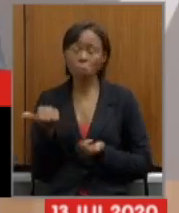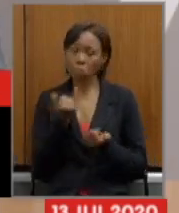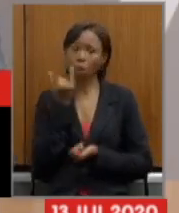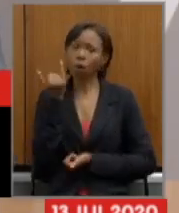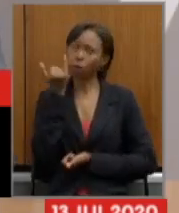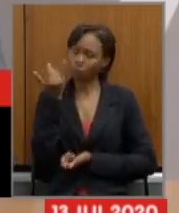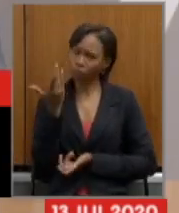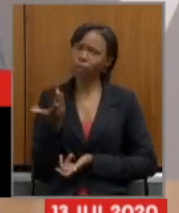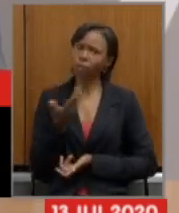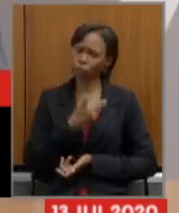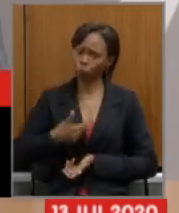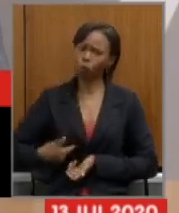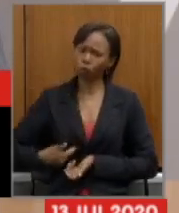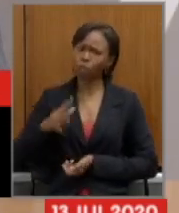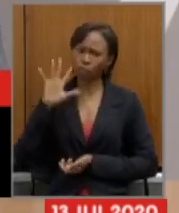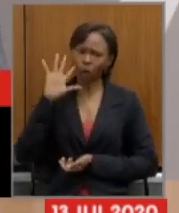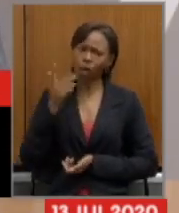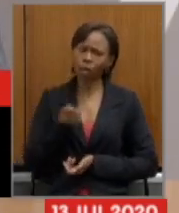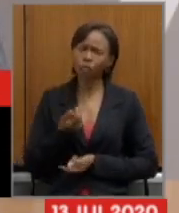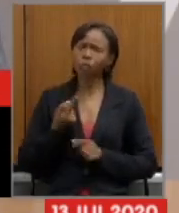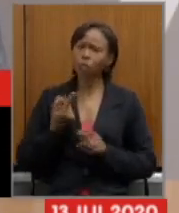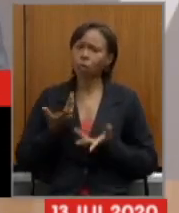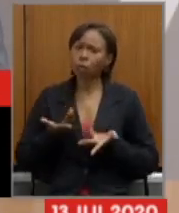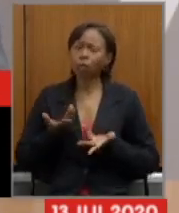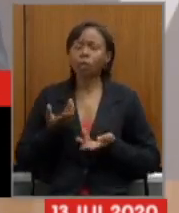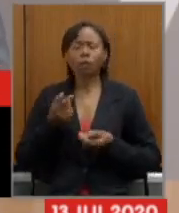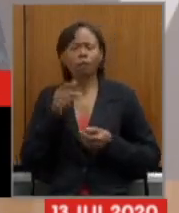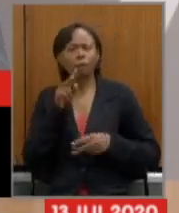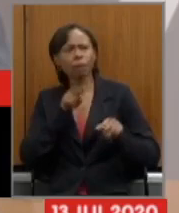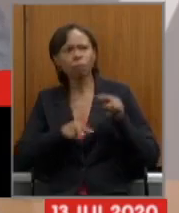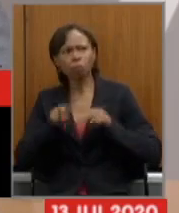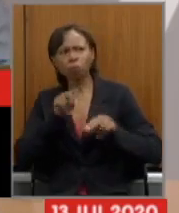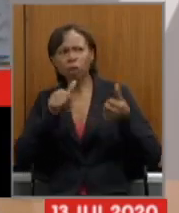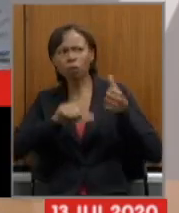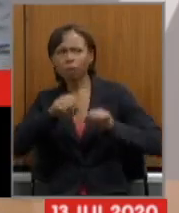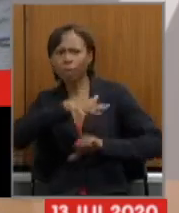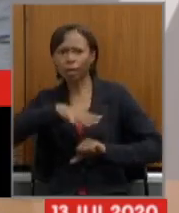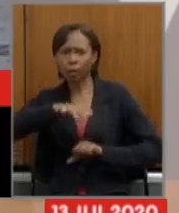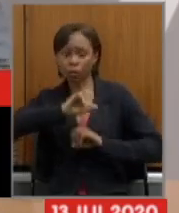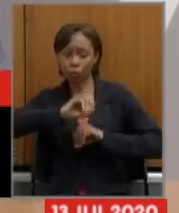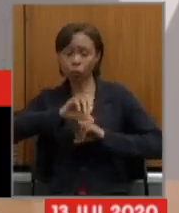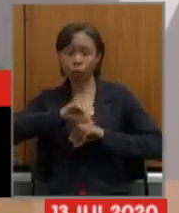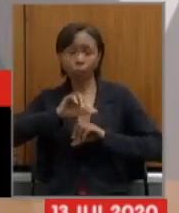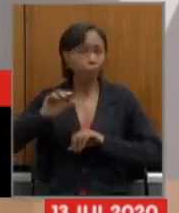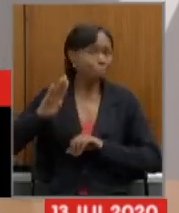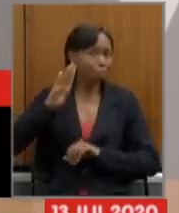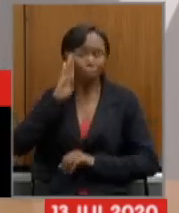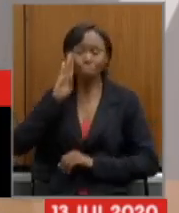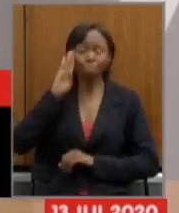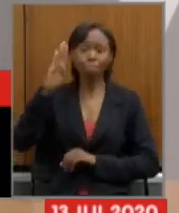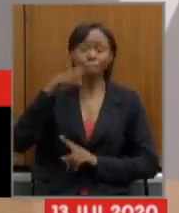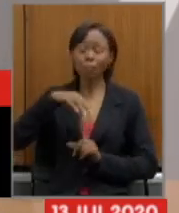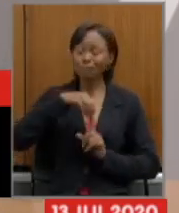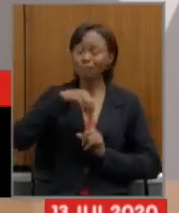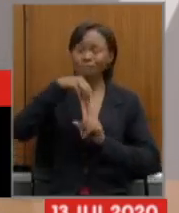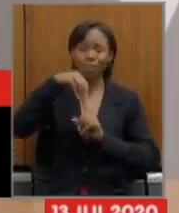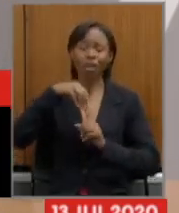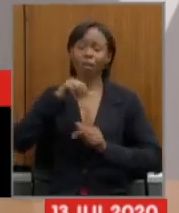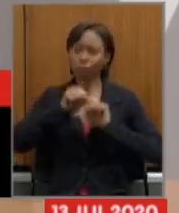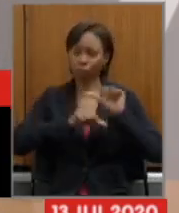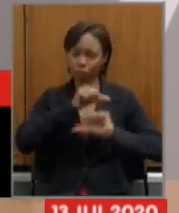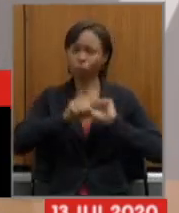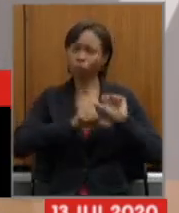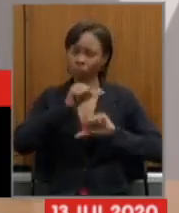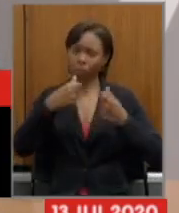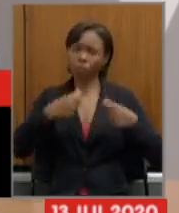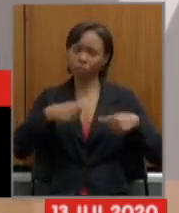política pública para a ponta se a gente for avaliar na educação que é um ponto prioritário e fundamental para que a gente tenha as mudanças que